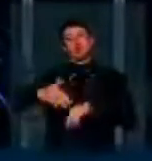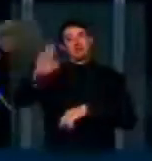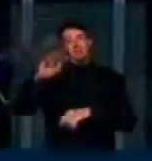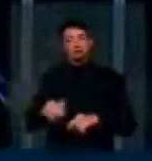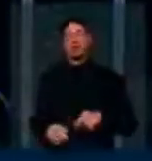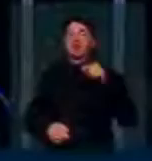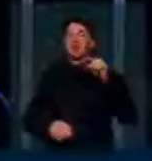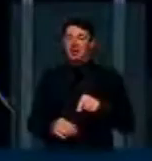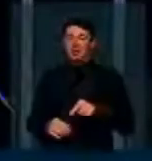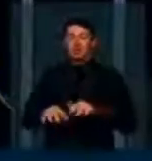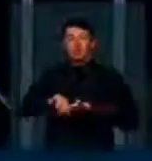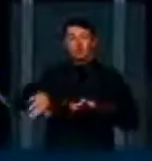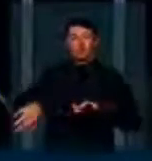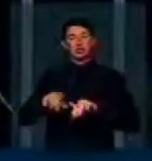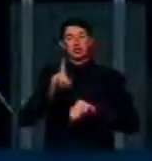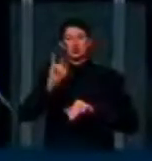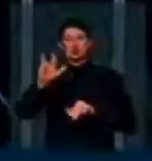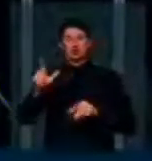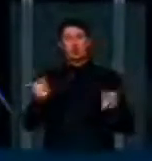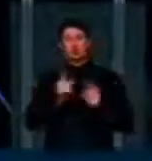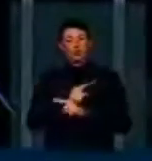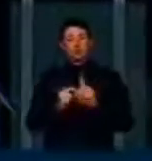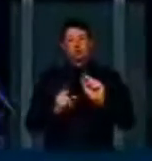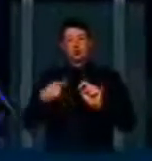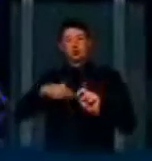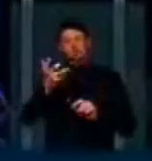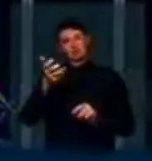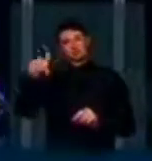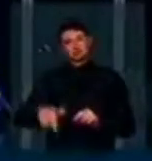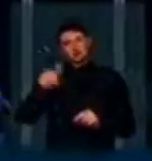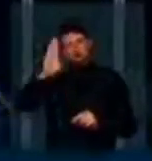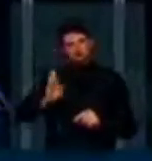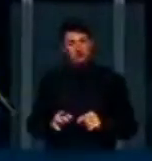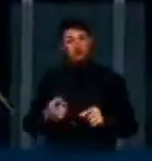Seria uma nova exclusão digital, o contrário do que nós queremos no país. Queremos inclusão digital.